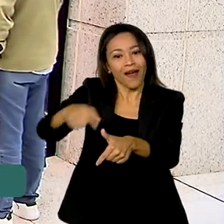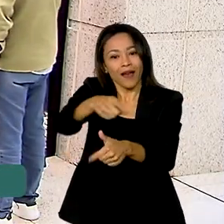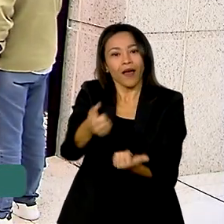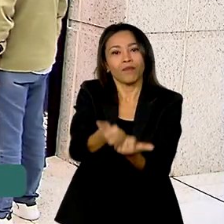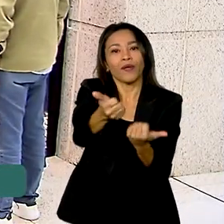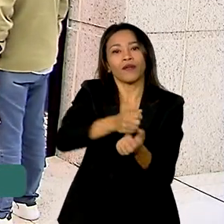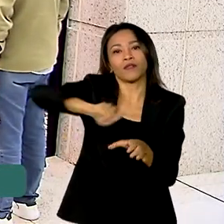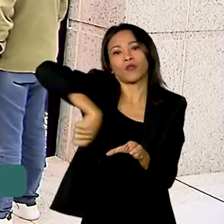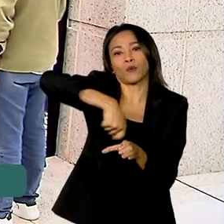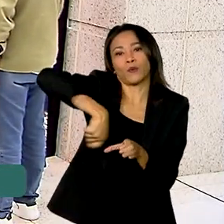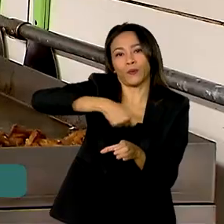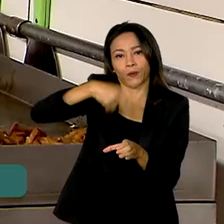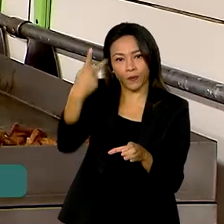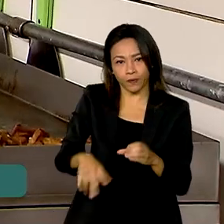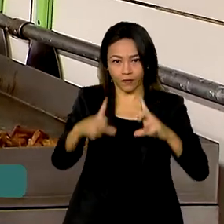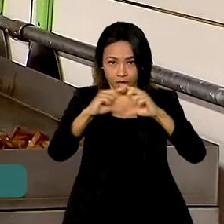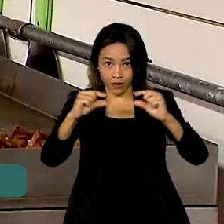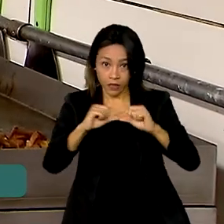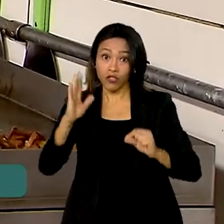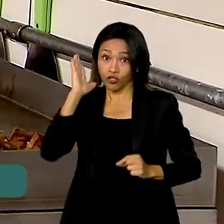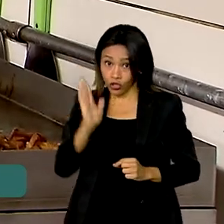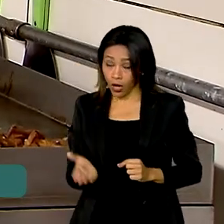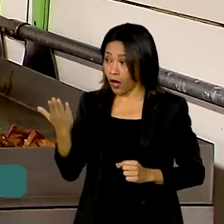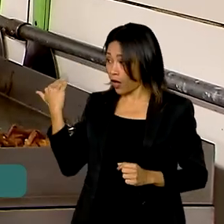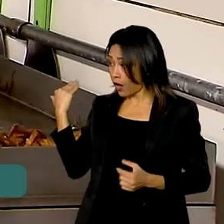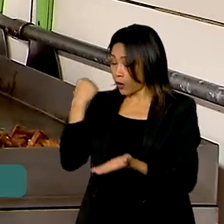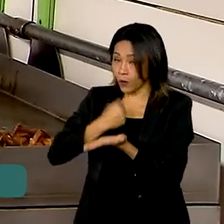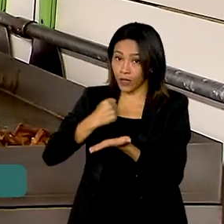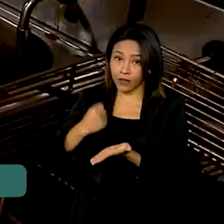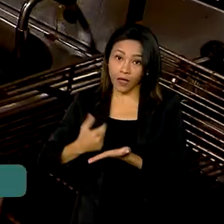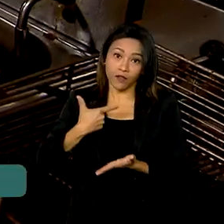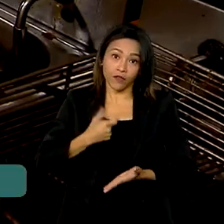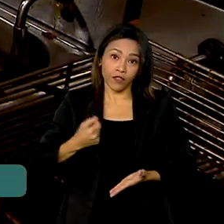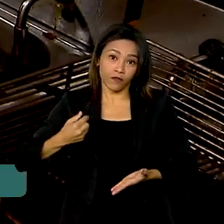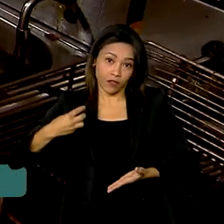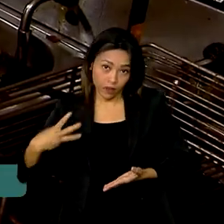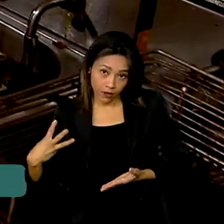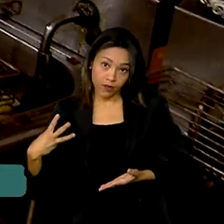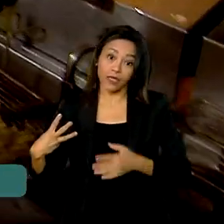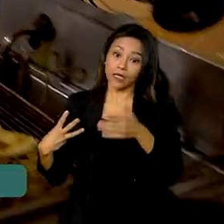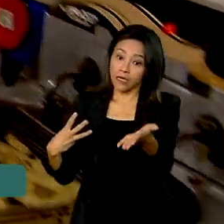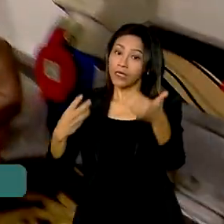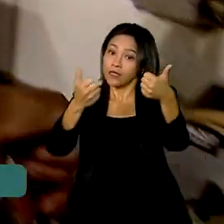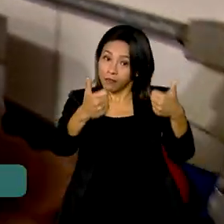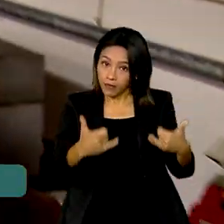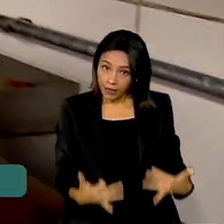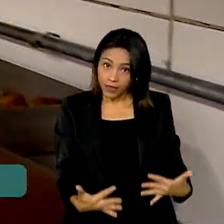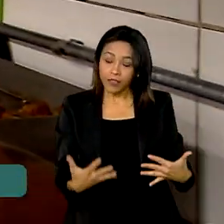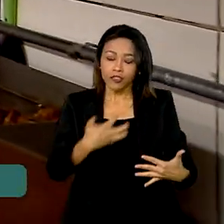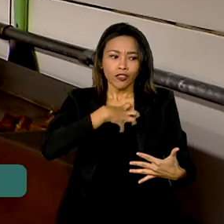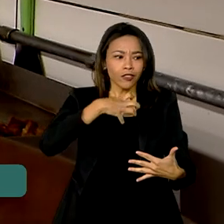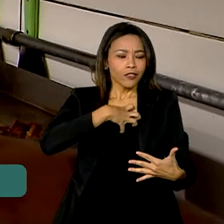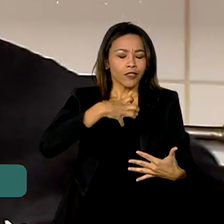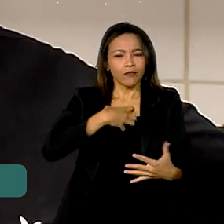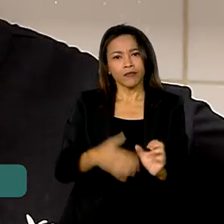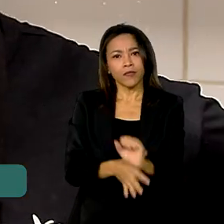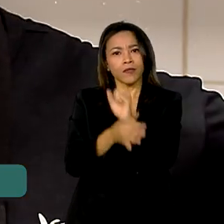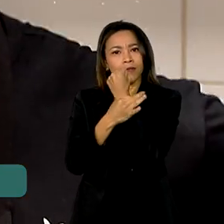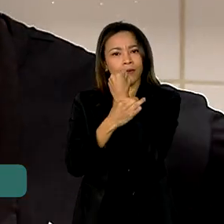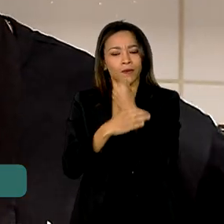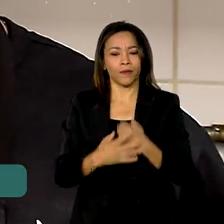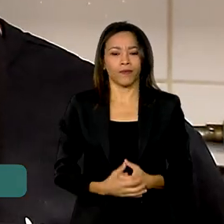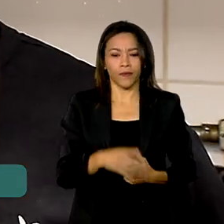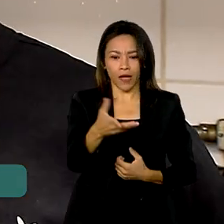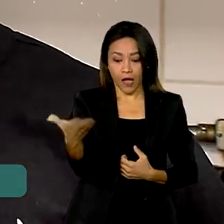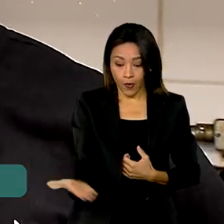neste restaurante em Brasília e foi contratado em 2023. E conta que agora se sente mais seguro. Carteira